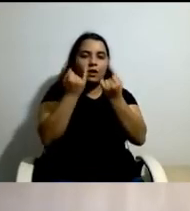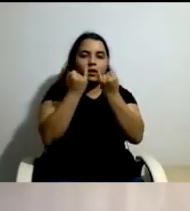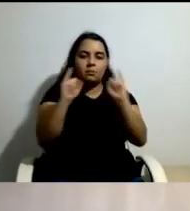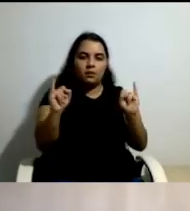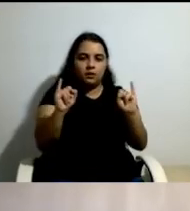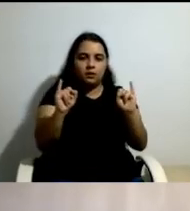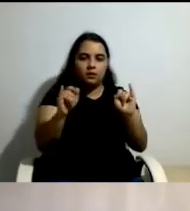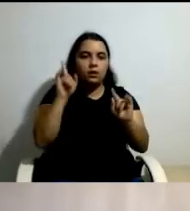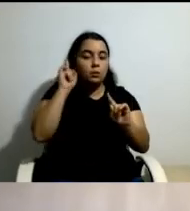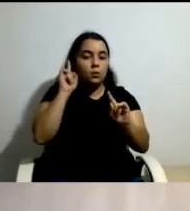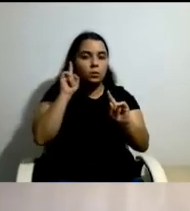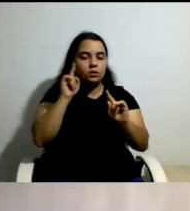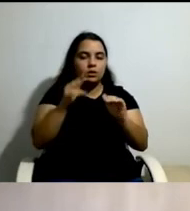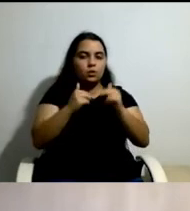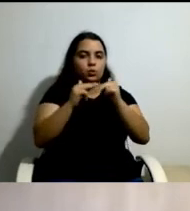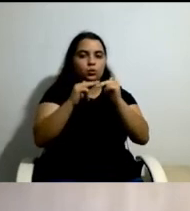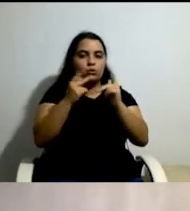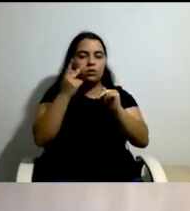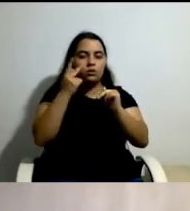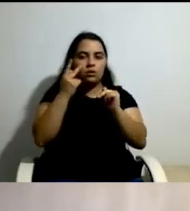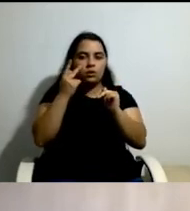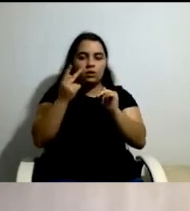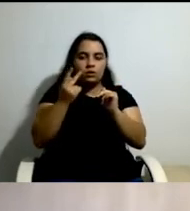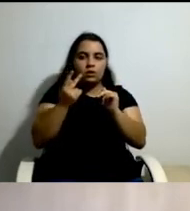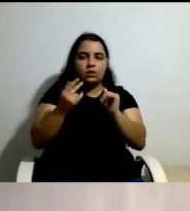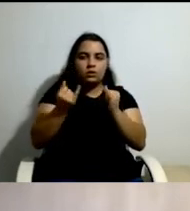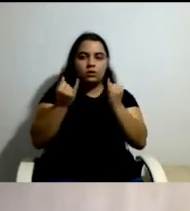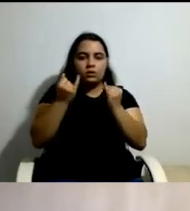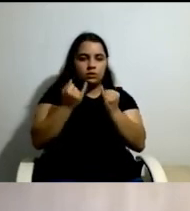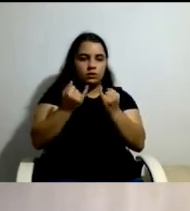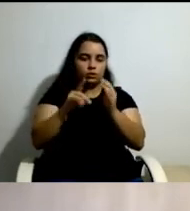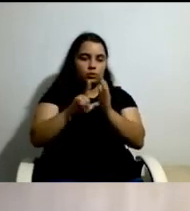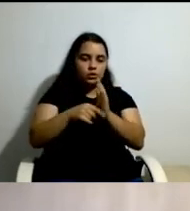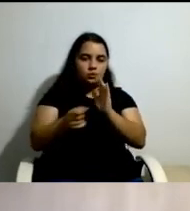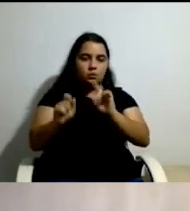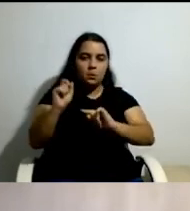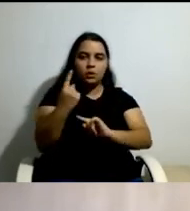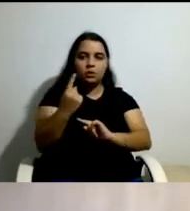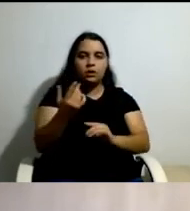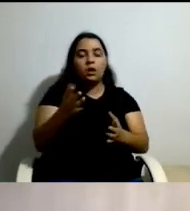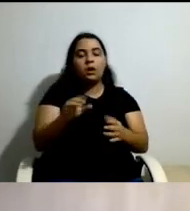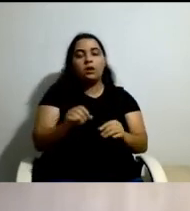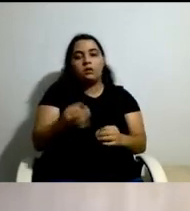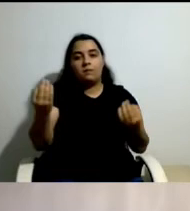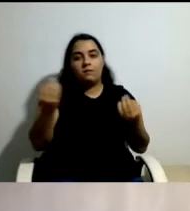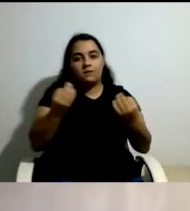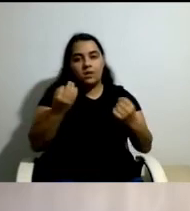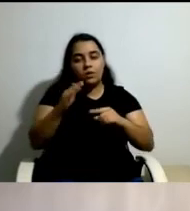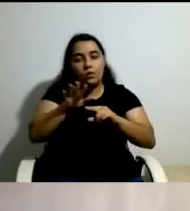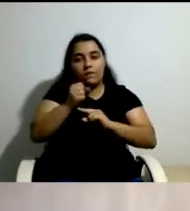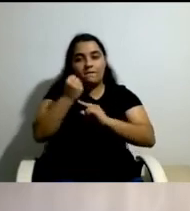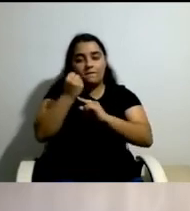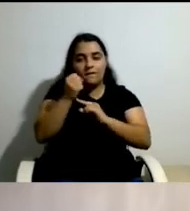verdade é que isso teve um impacto significativo naquilo que foram os níveis de execução física e